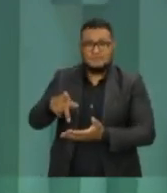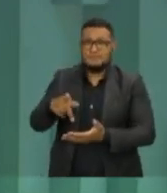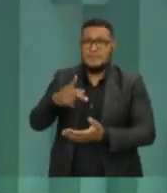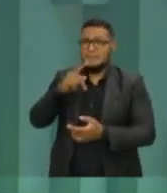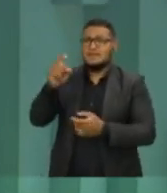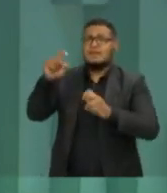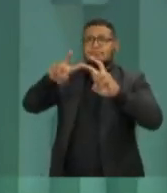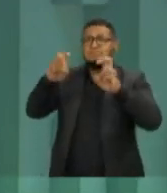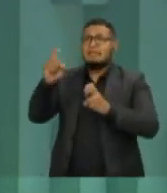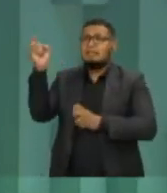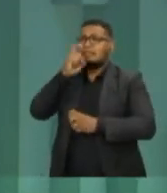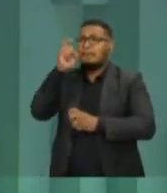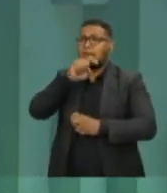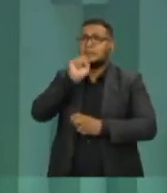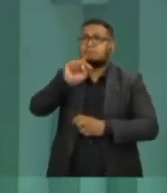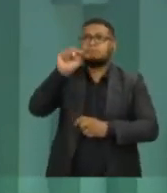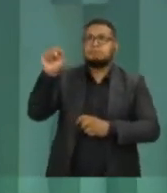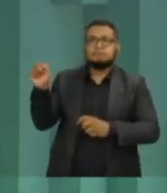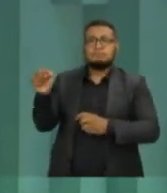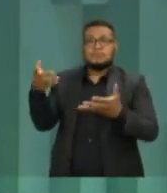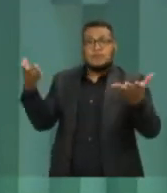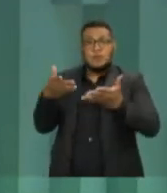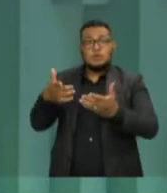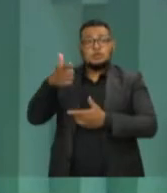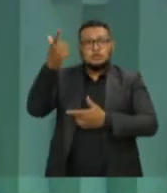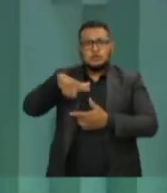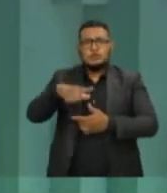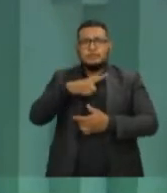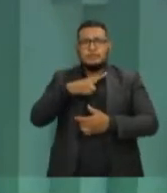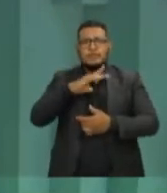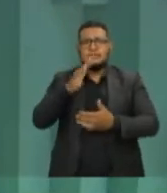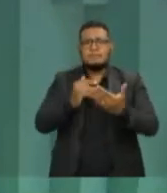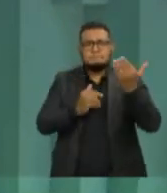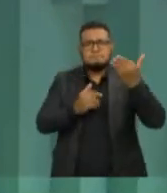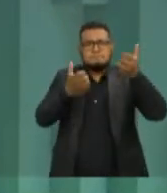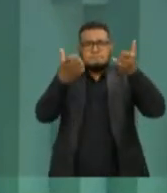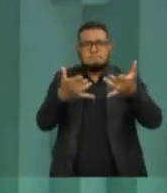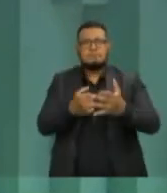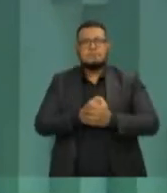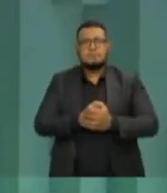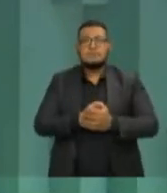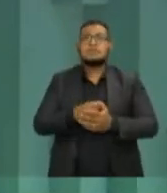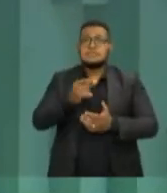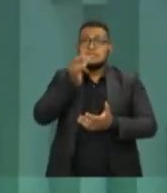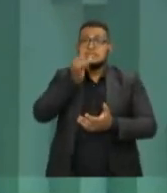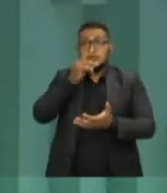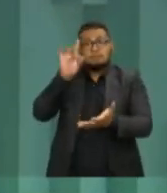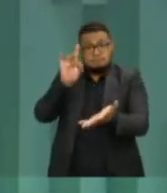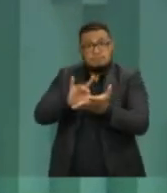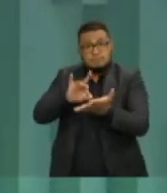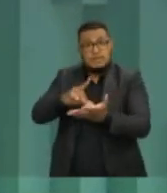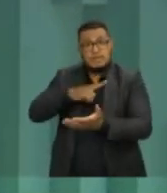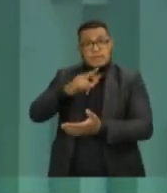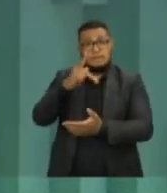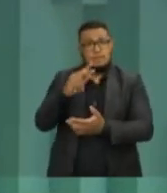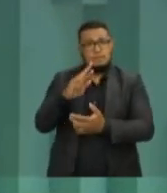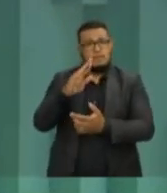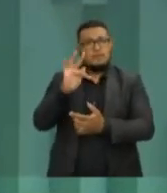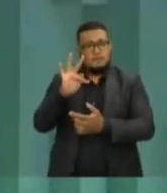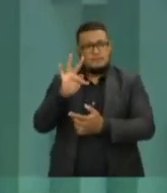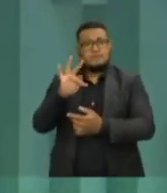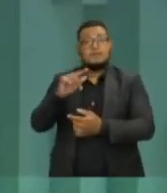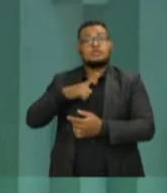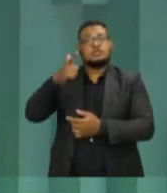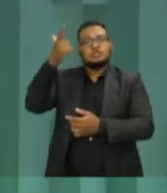mentiras. Acabou de contar uma aqui muito recentemente, há poucos minutos atrás. Ele realmente entrou com o recurso do TRE. Foi derrotado